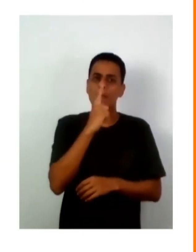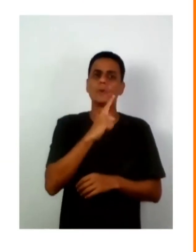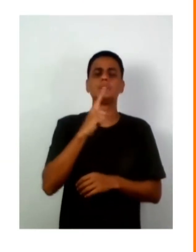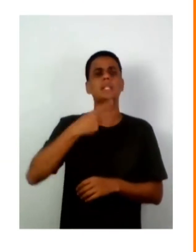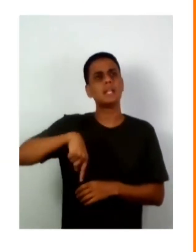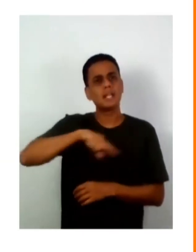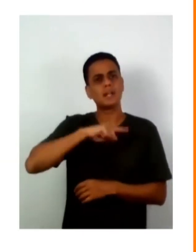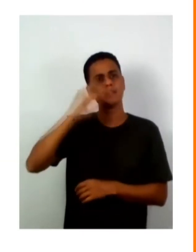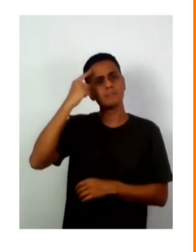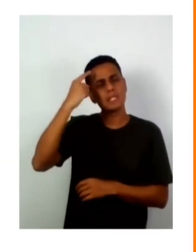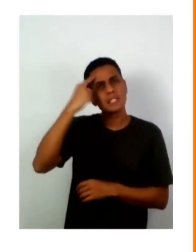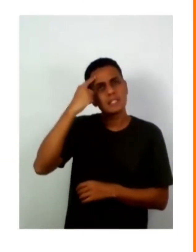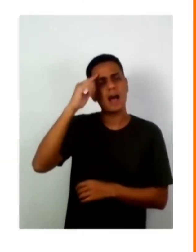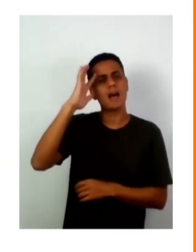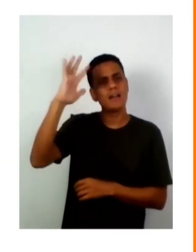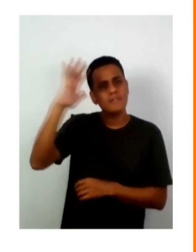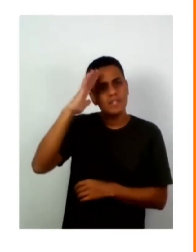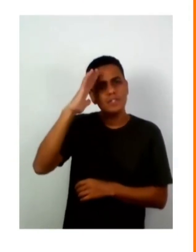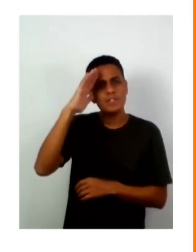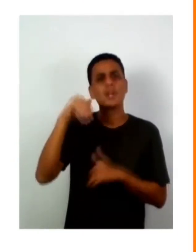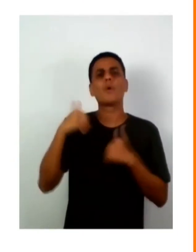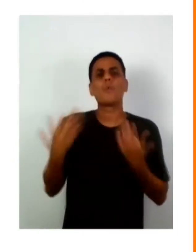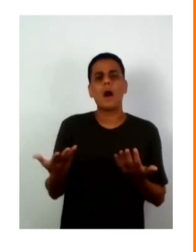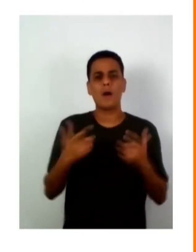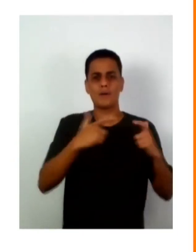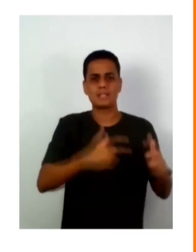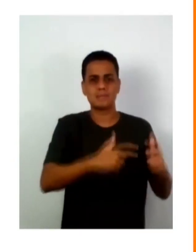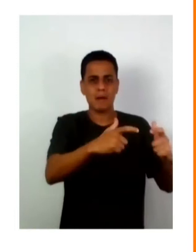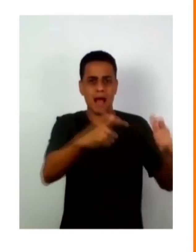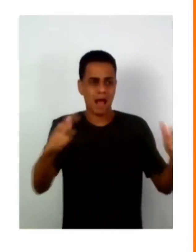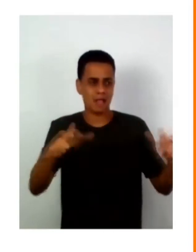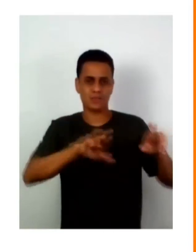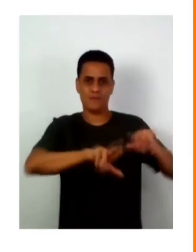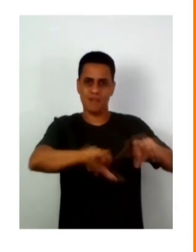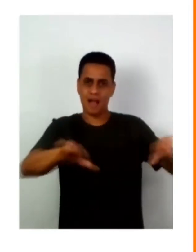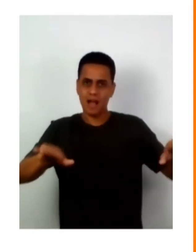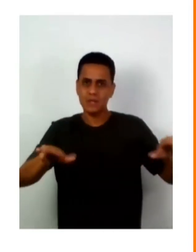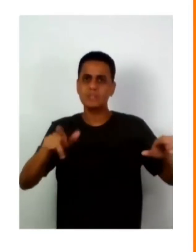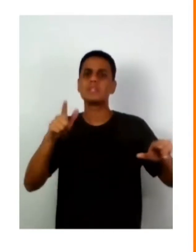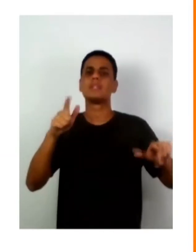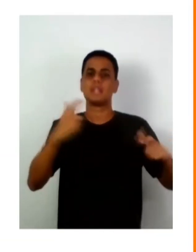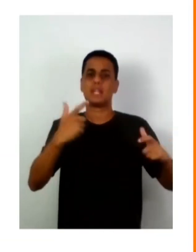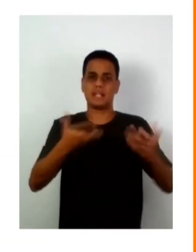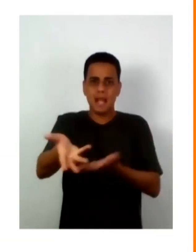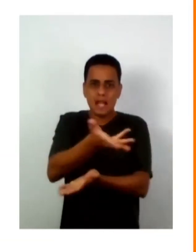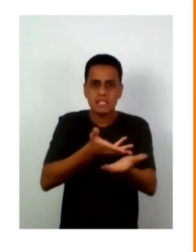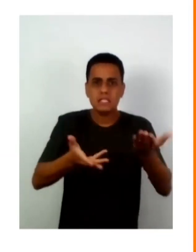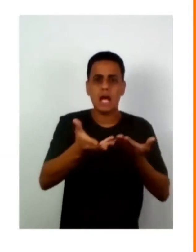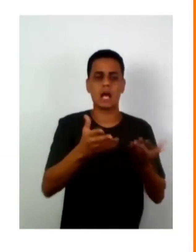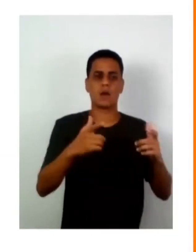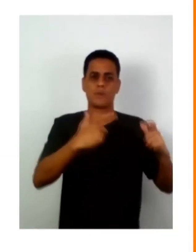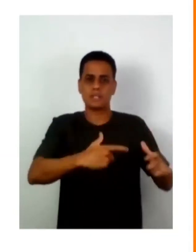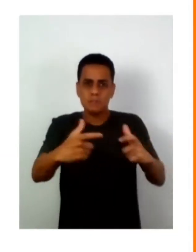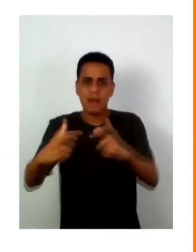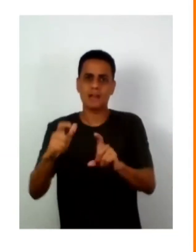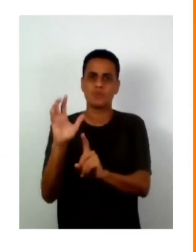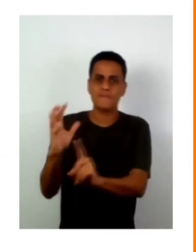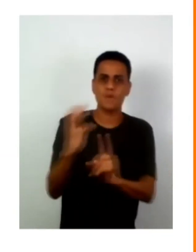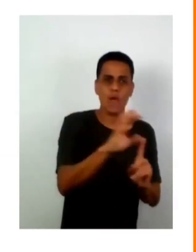que nenhum líder fique de fora, para que comecem a pensar quais são os diferentes espaços de ação, de influência